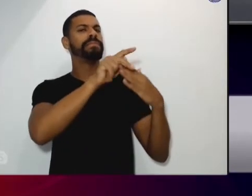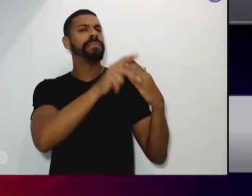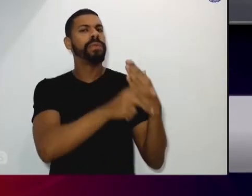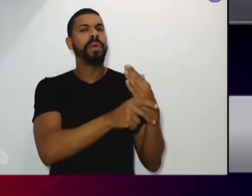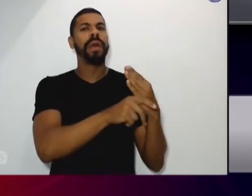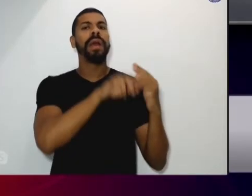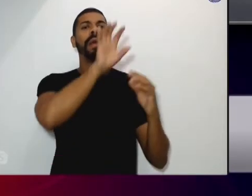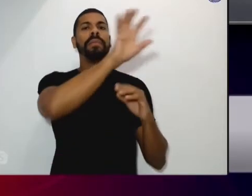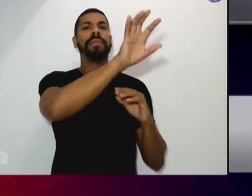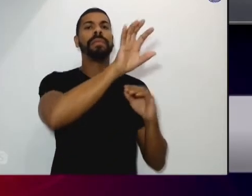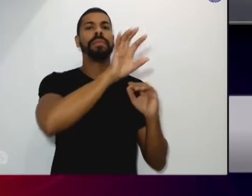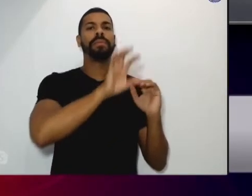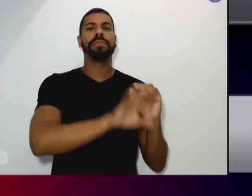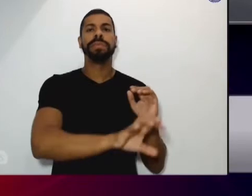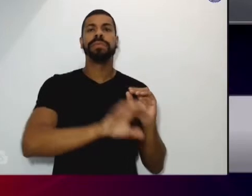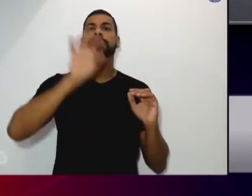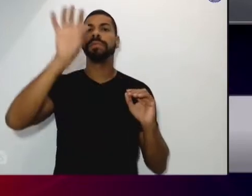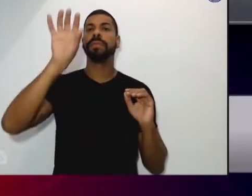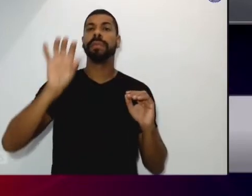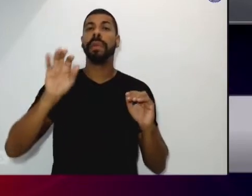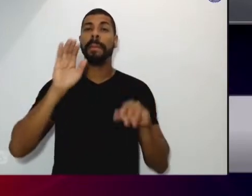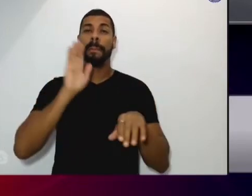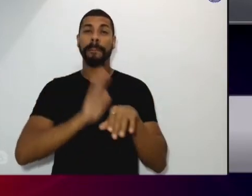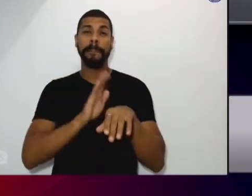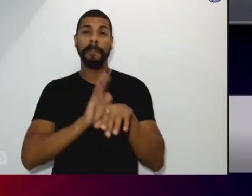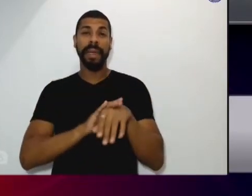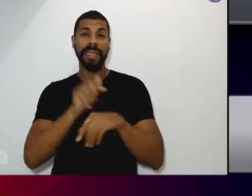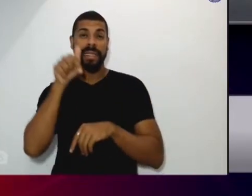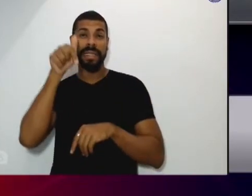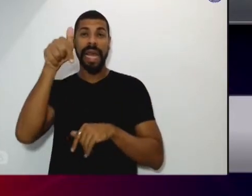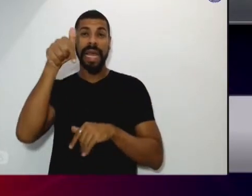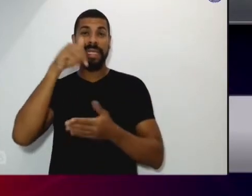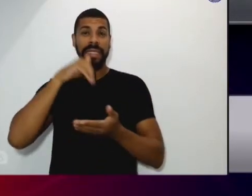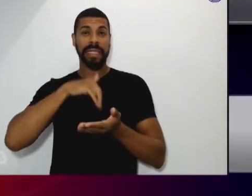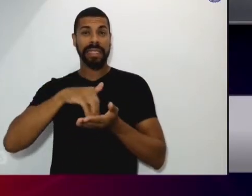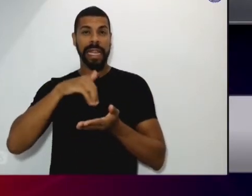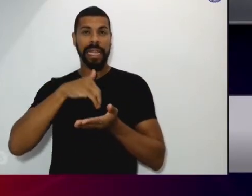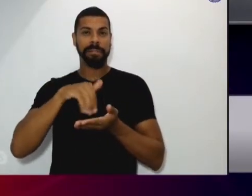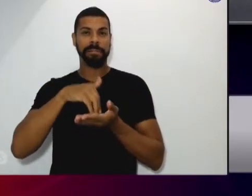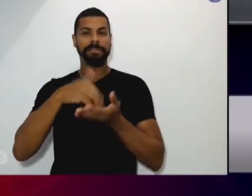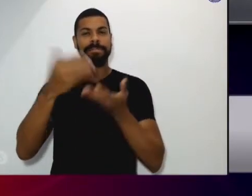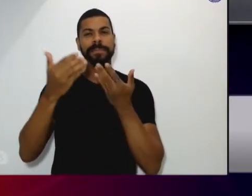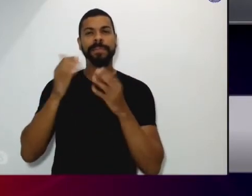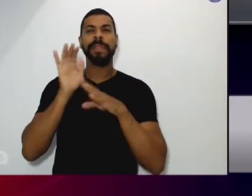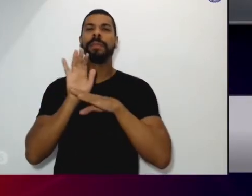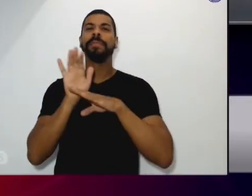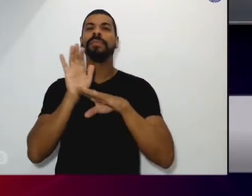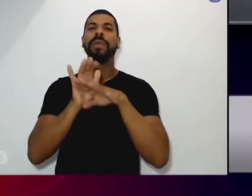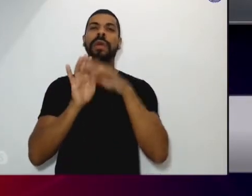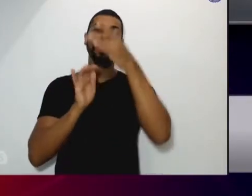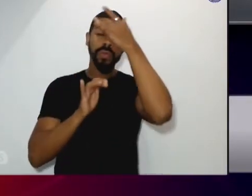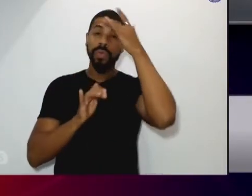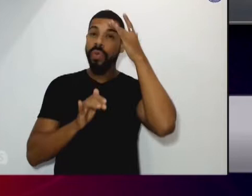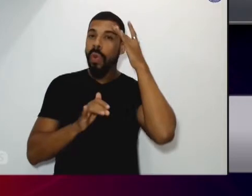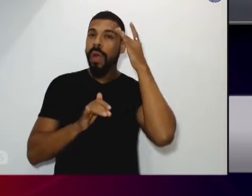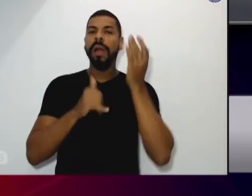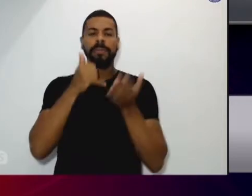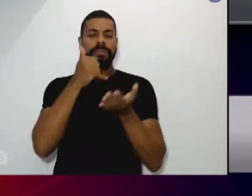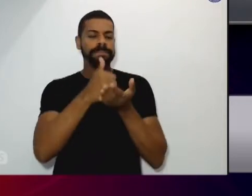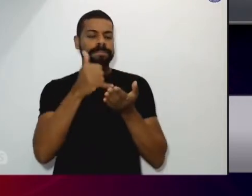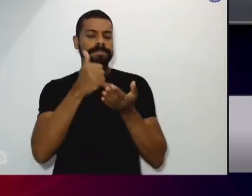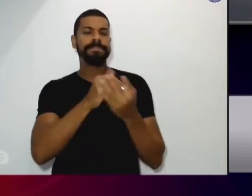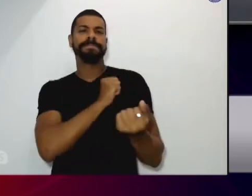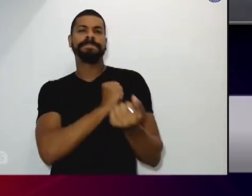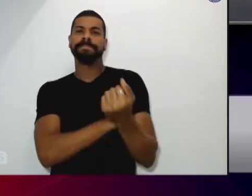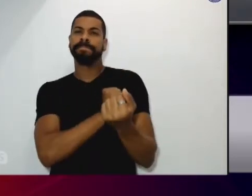cidade mais de sete secretarias a gente querendo ajudar os dependentes químicos as pessoas que estavam em situação de rua